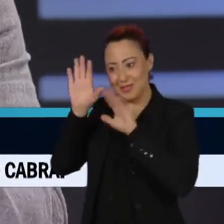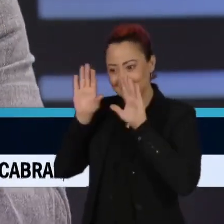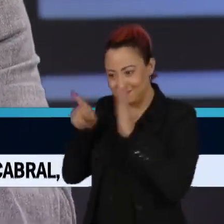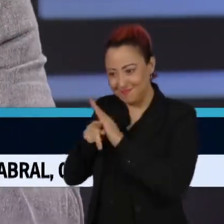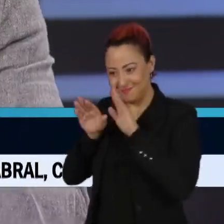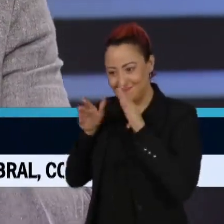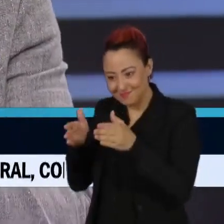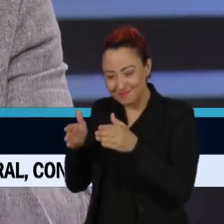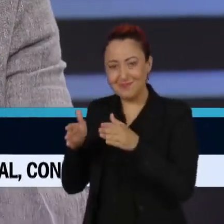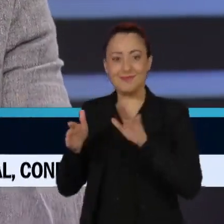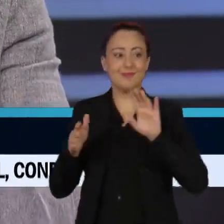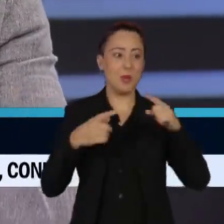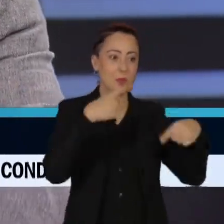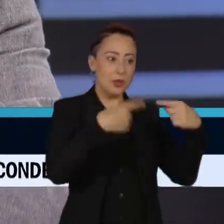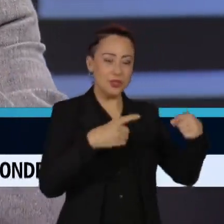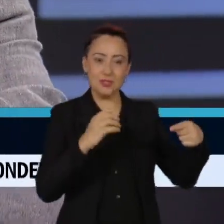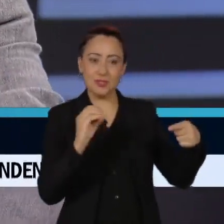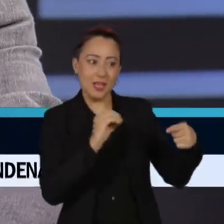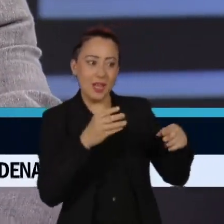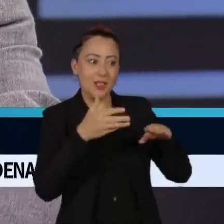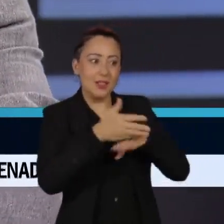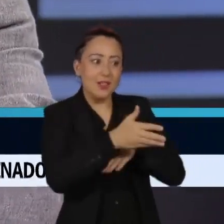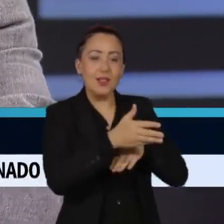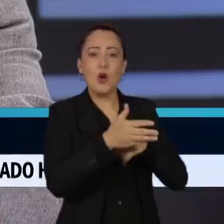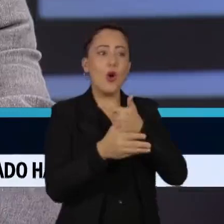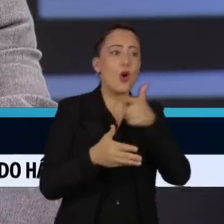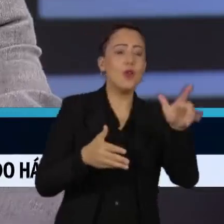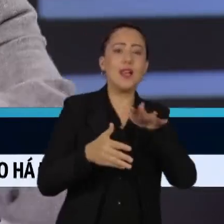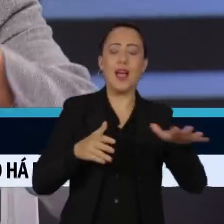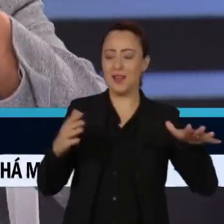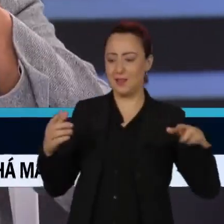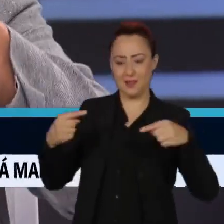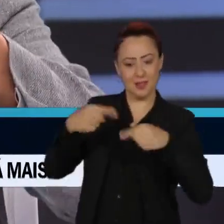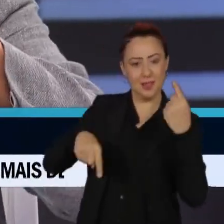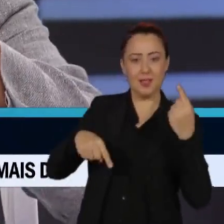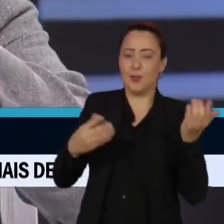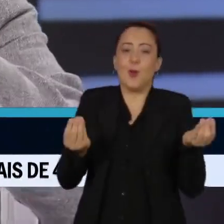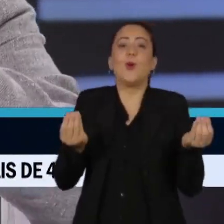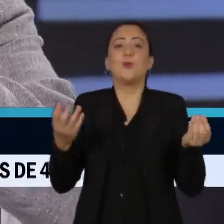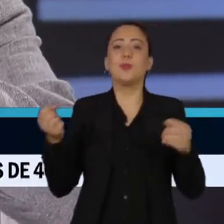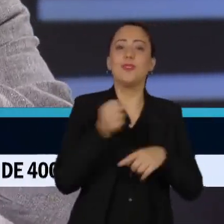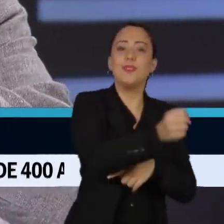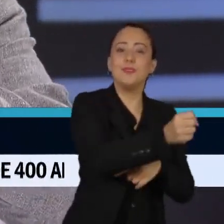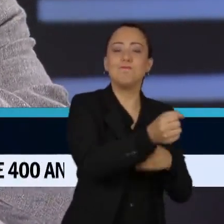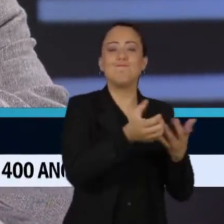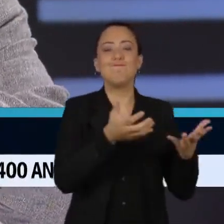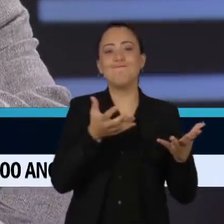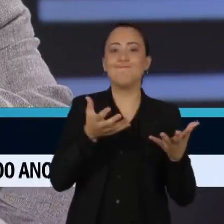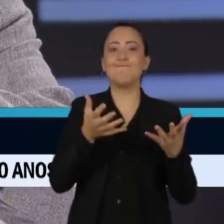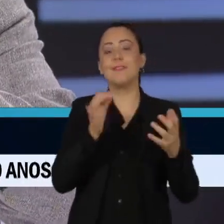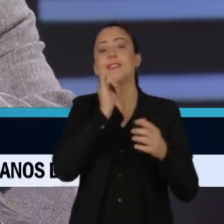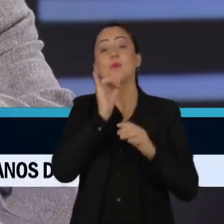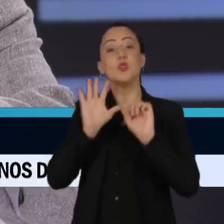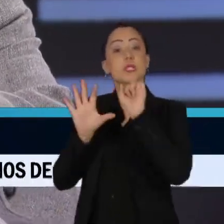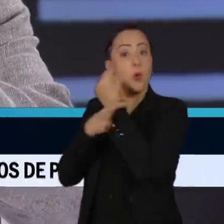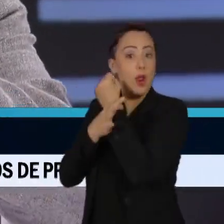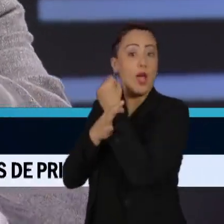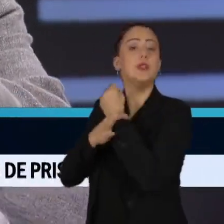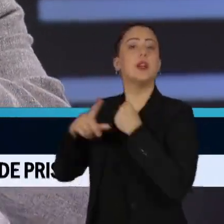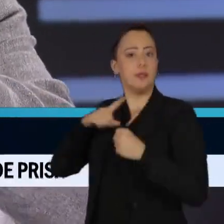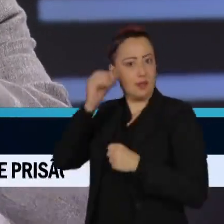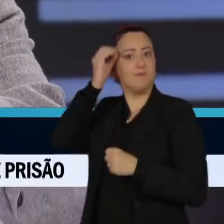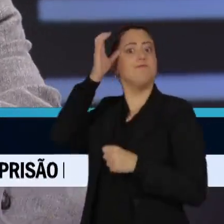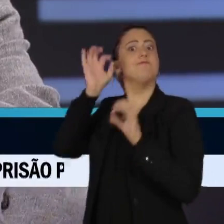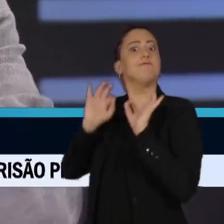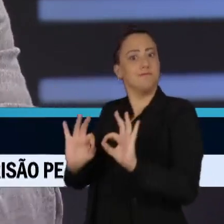mistura entre aqueles que estão incumbidos da segurança, como guardiões,